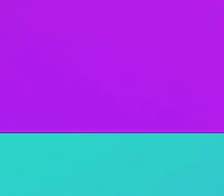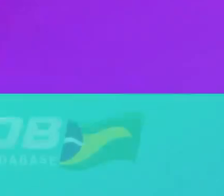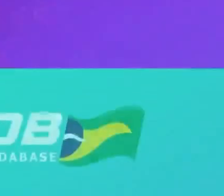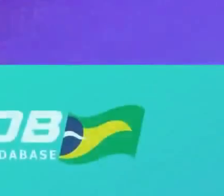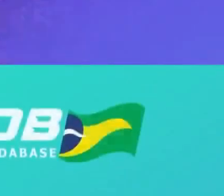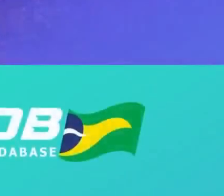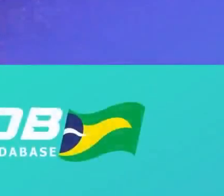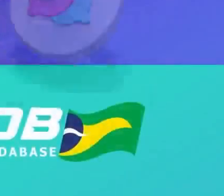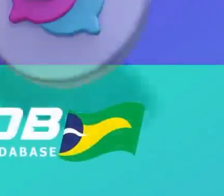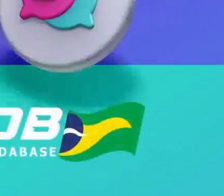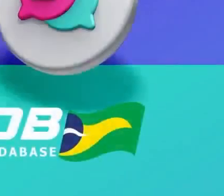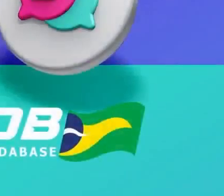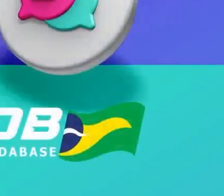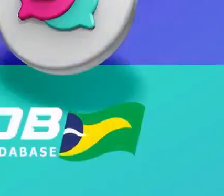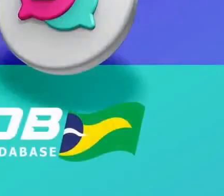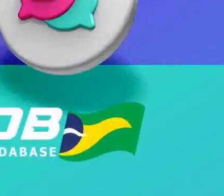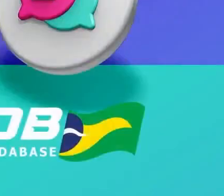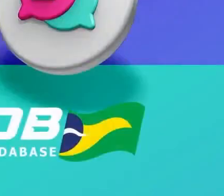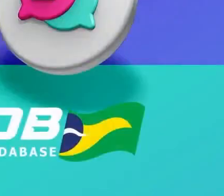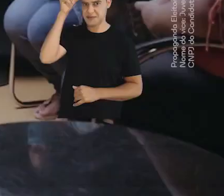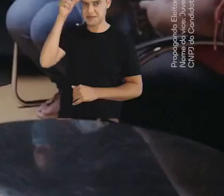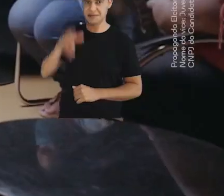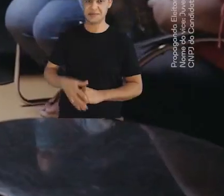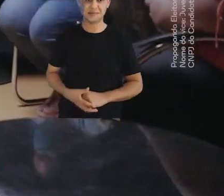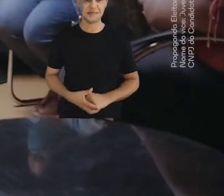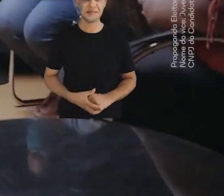Programa Luísa 45 Prefeita.